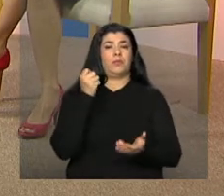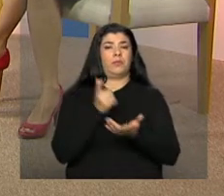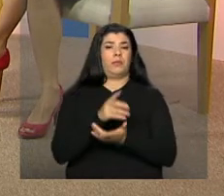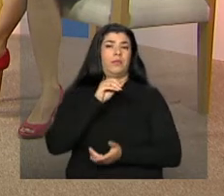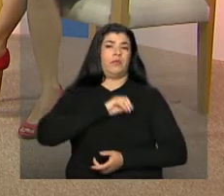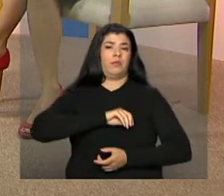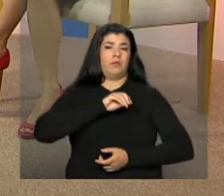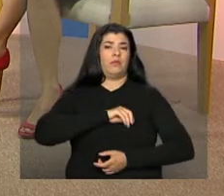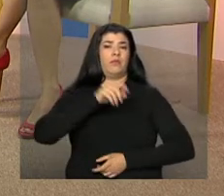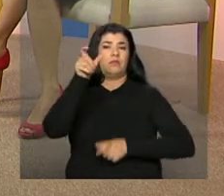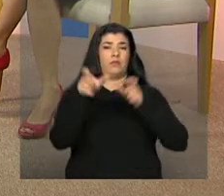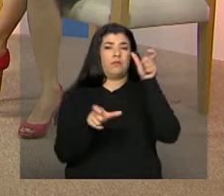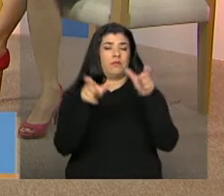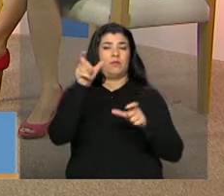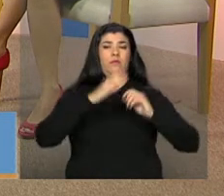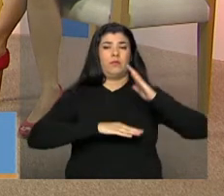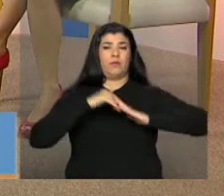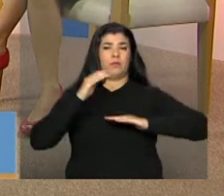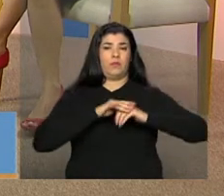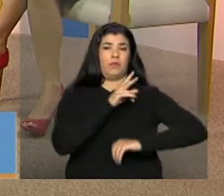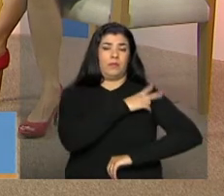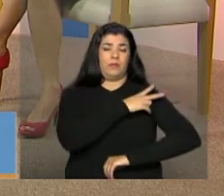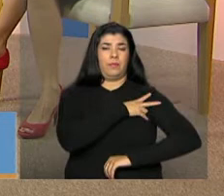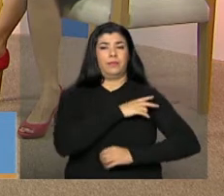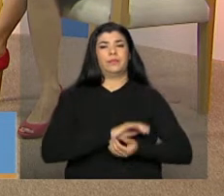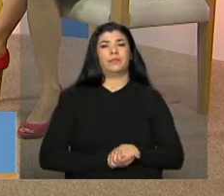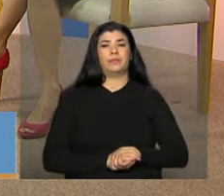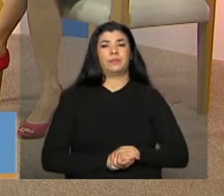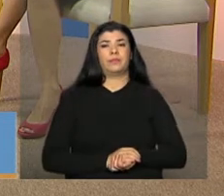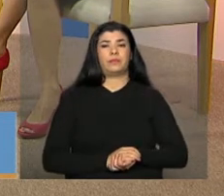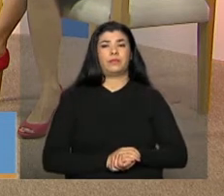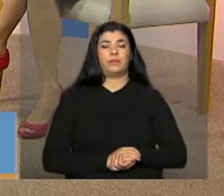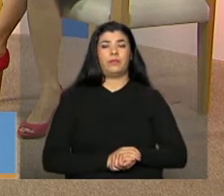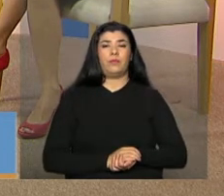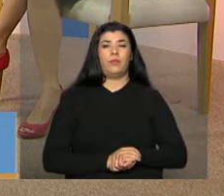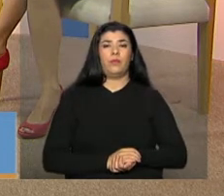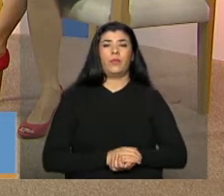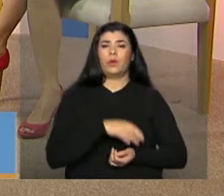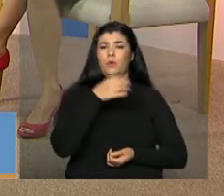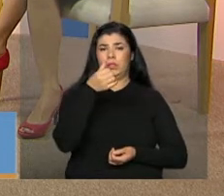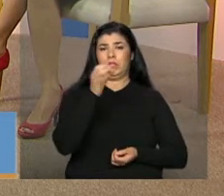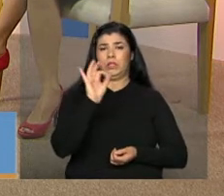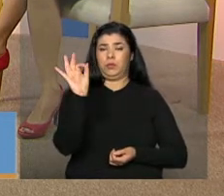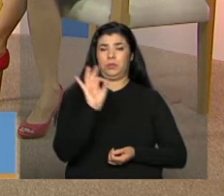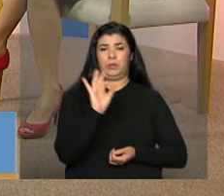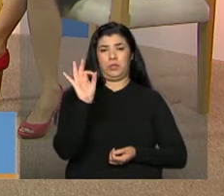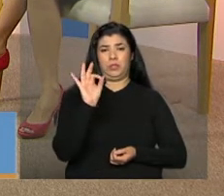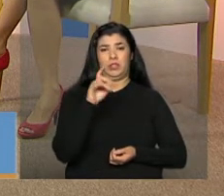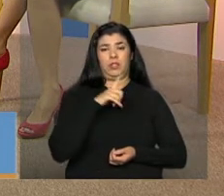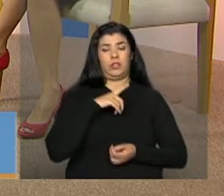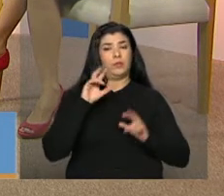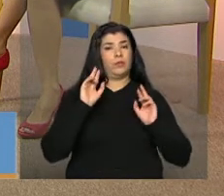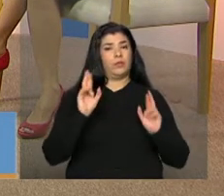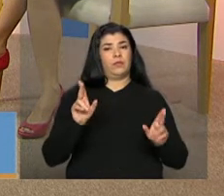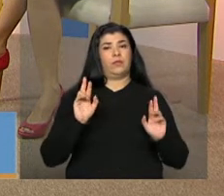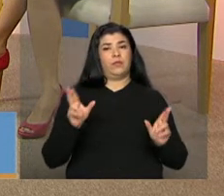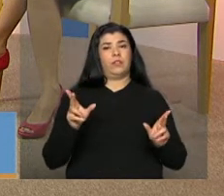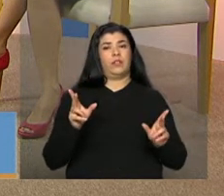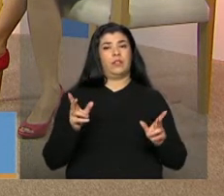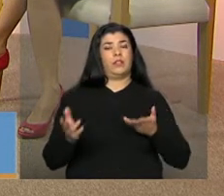cálculo dos 60%, quando nós estamos falando de serviços, nós temos que diferenciar aqui, nesse caso,